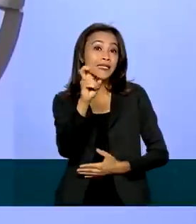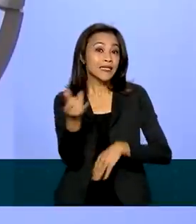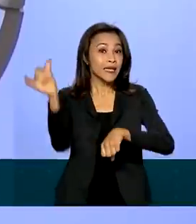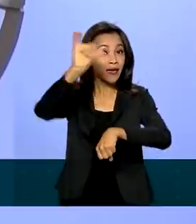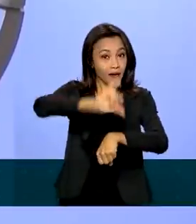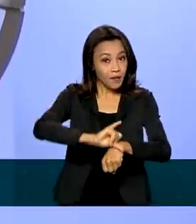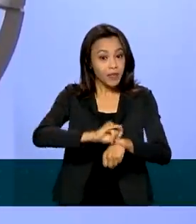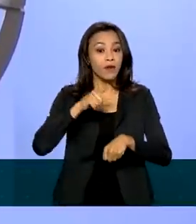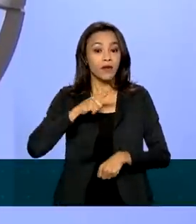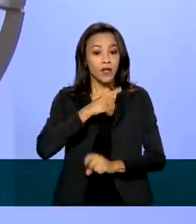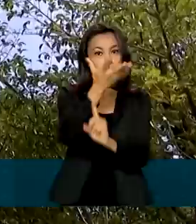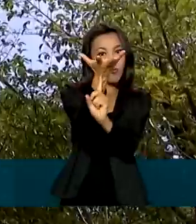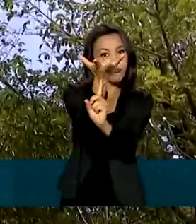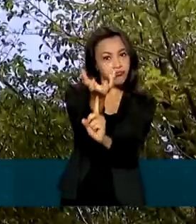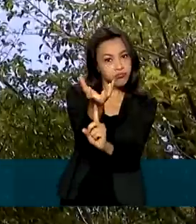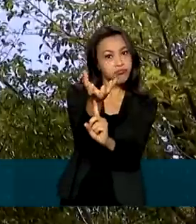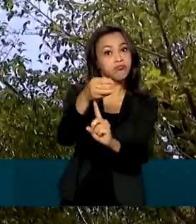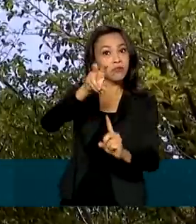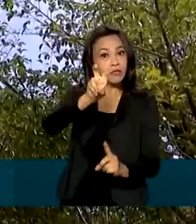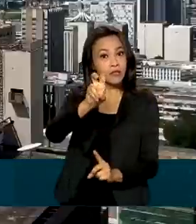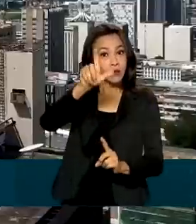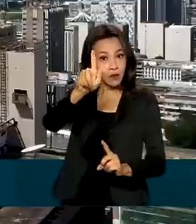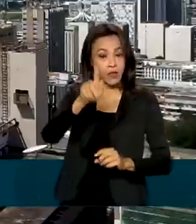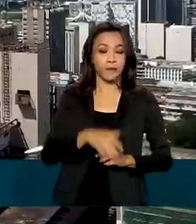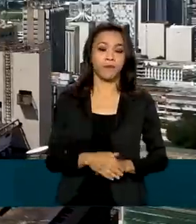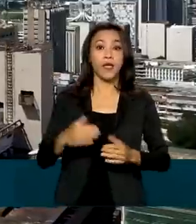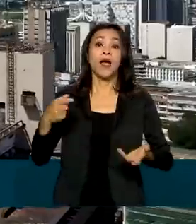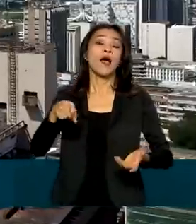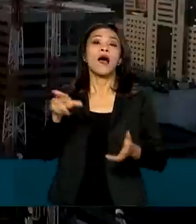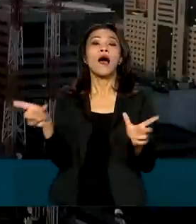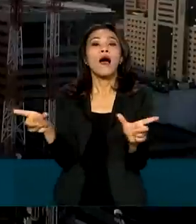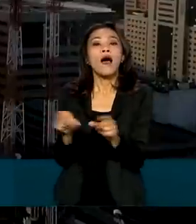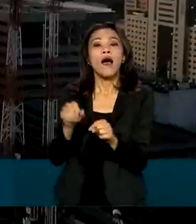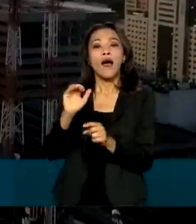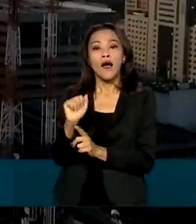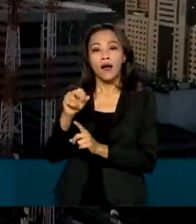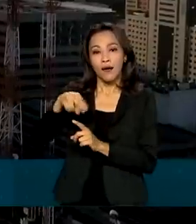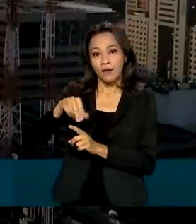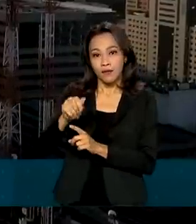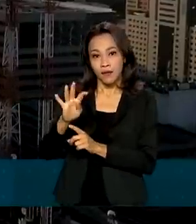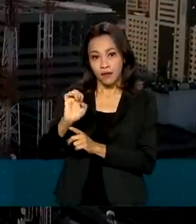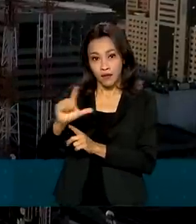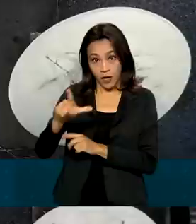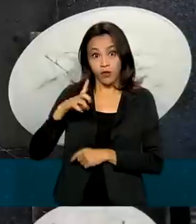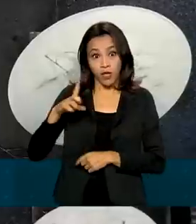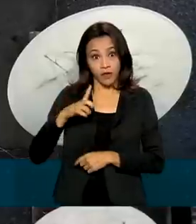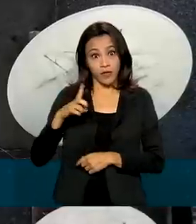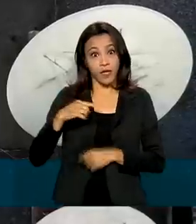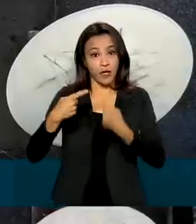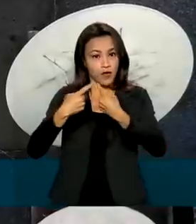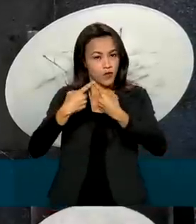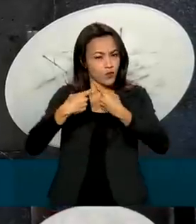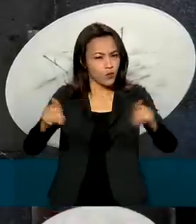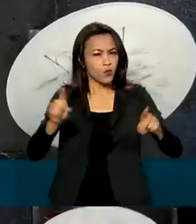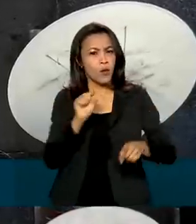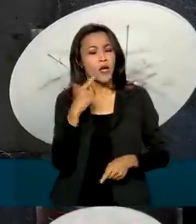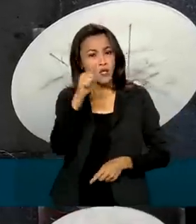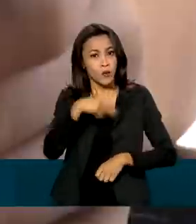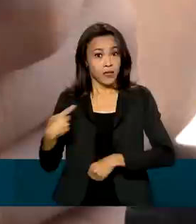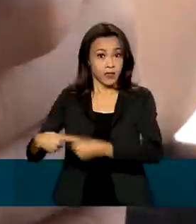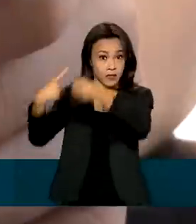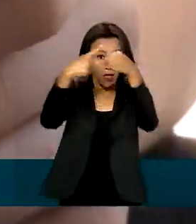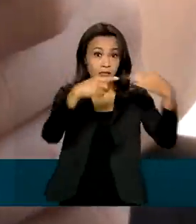antenas em operação. Segundo a Anatel, as outras capitais devem ter a tecnologia ativada até 28 de outubro.